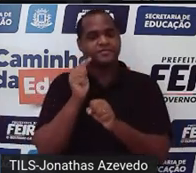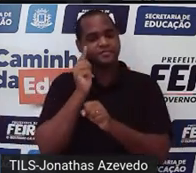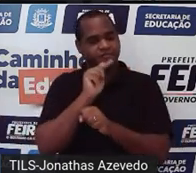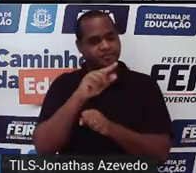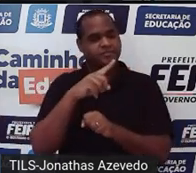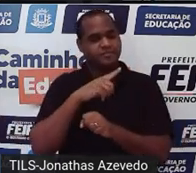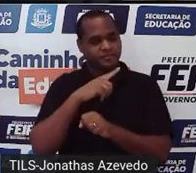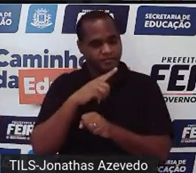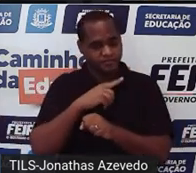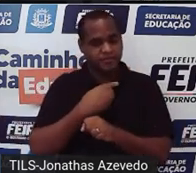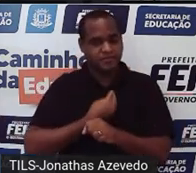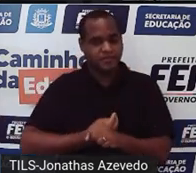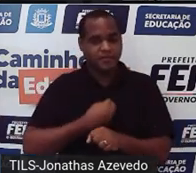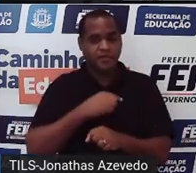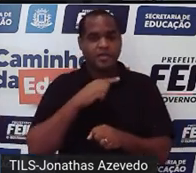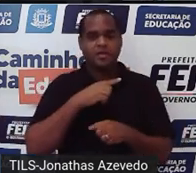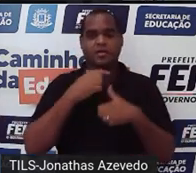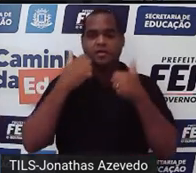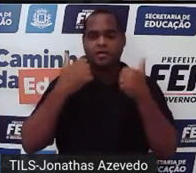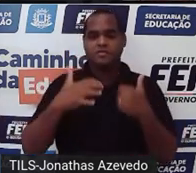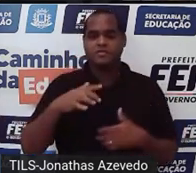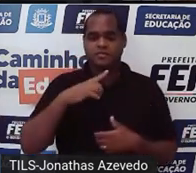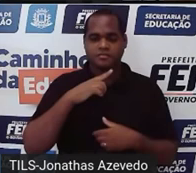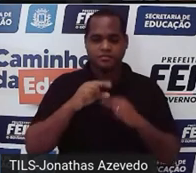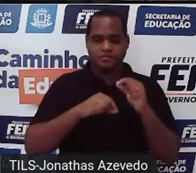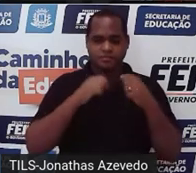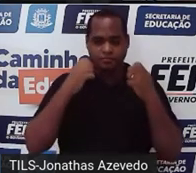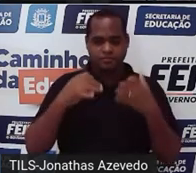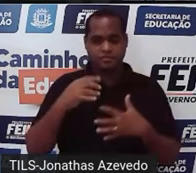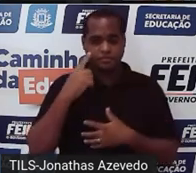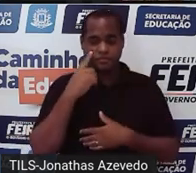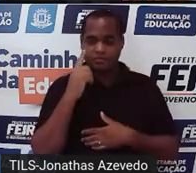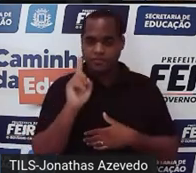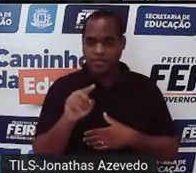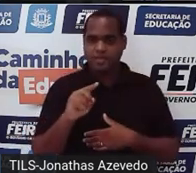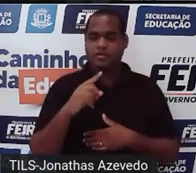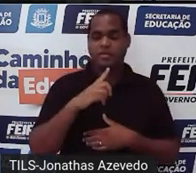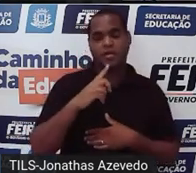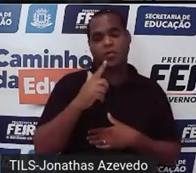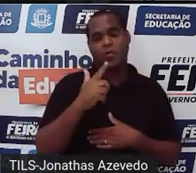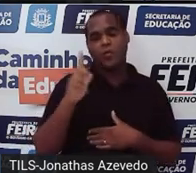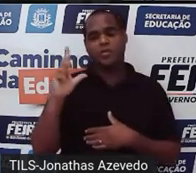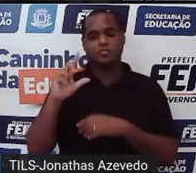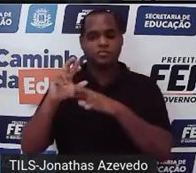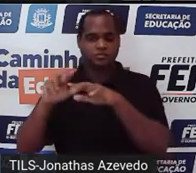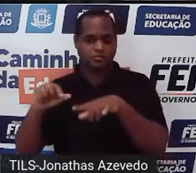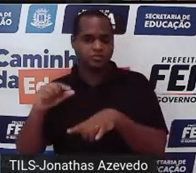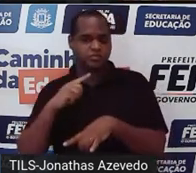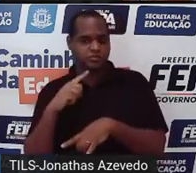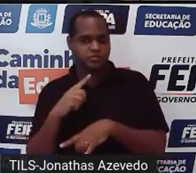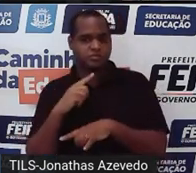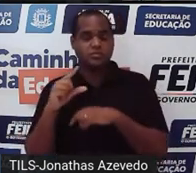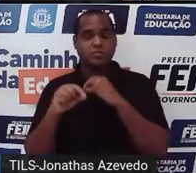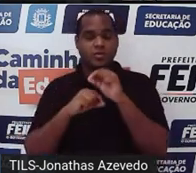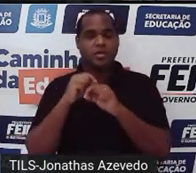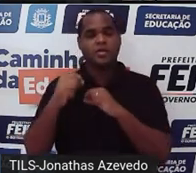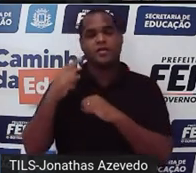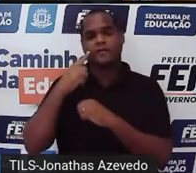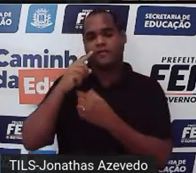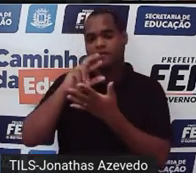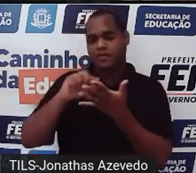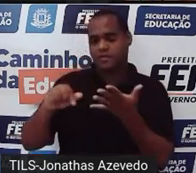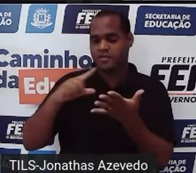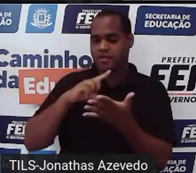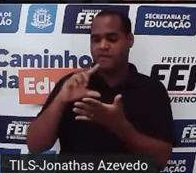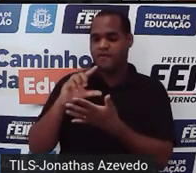se tocarem porque aonde elas se tocam a gente tem um ponto ou mais de um ponto onde esses pontos tem